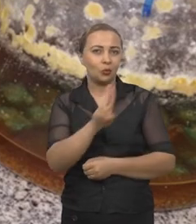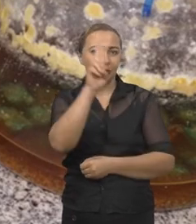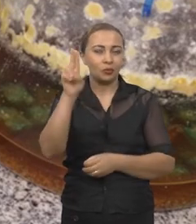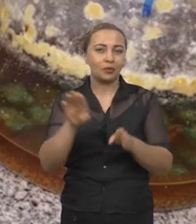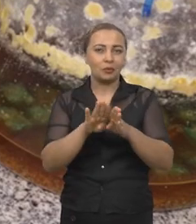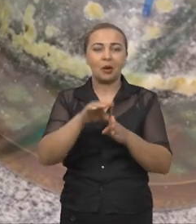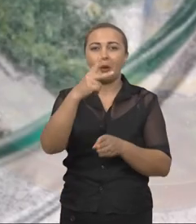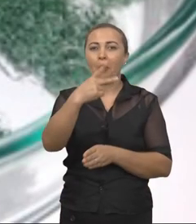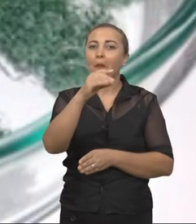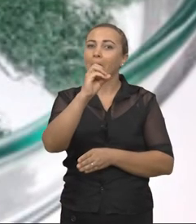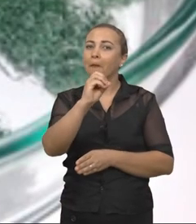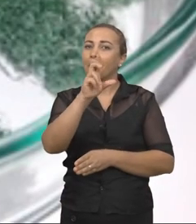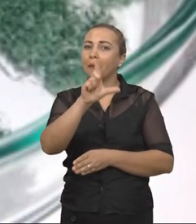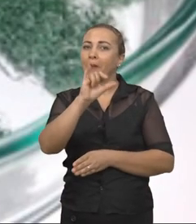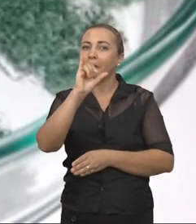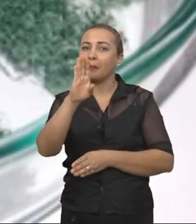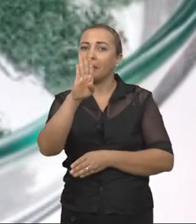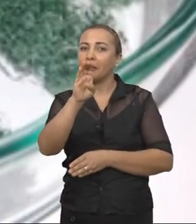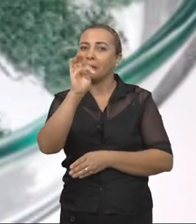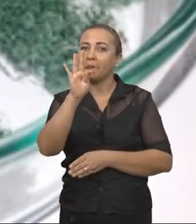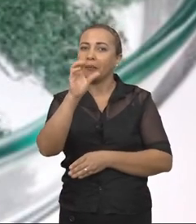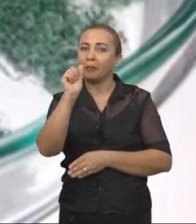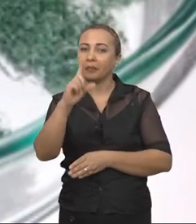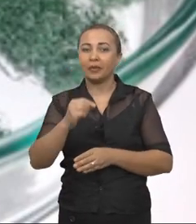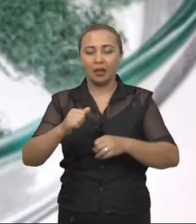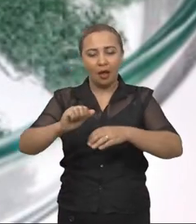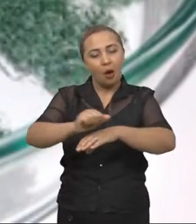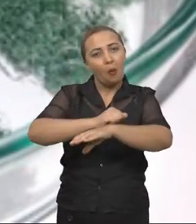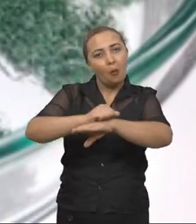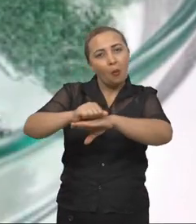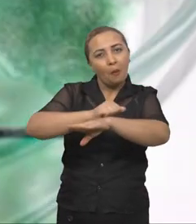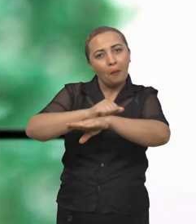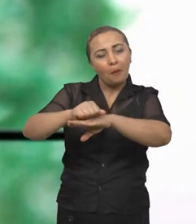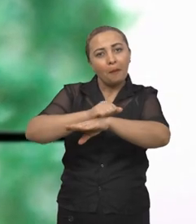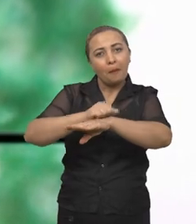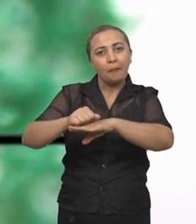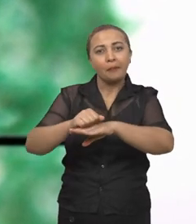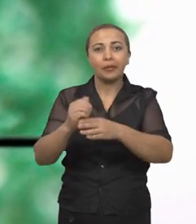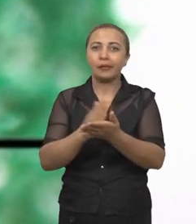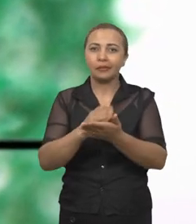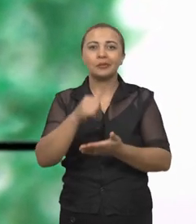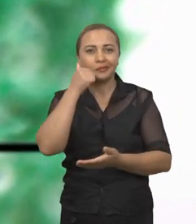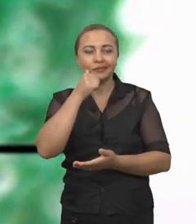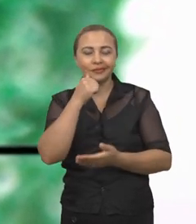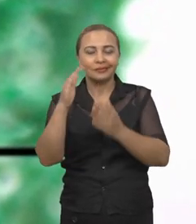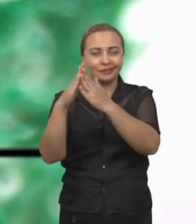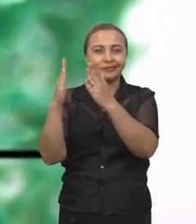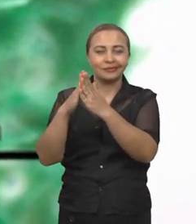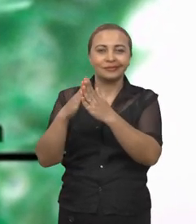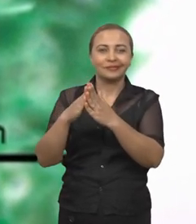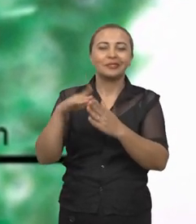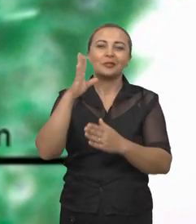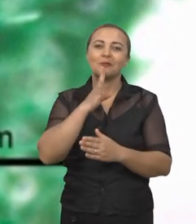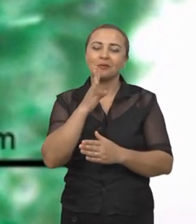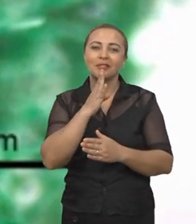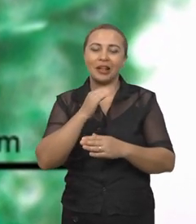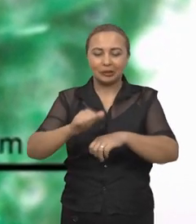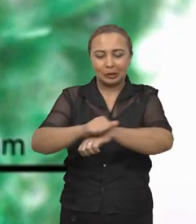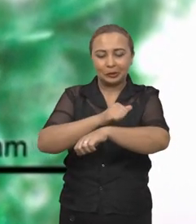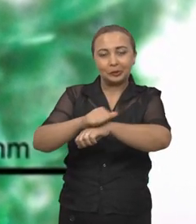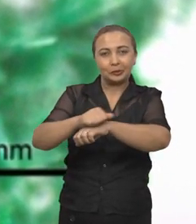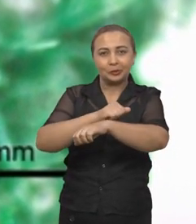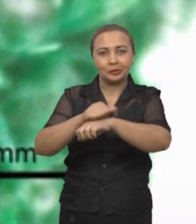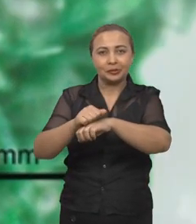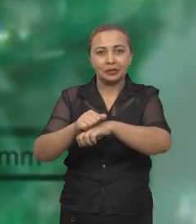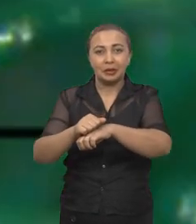o poliuretano, que nada mais é do que uma esponja, né, que muitas donas de casa conhecem, para imobilizar